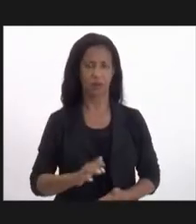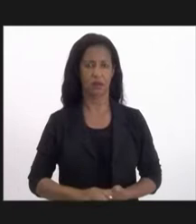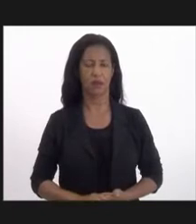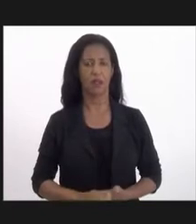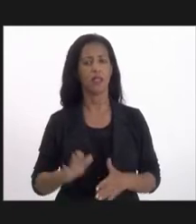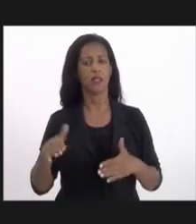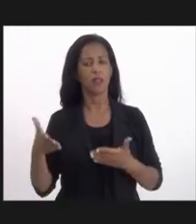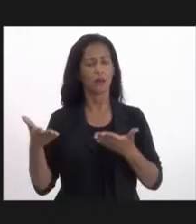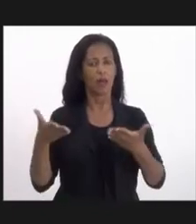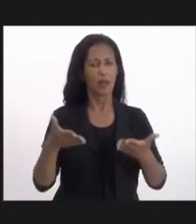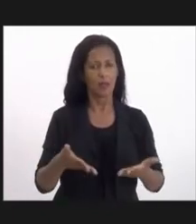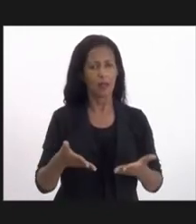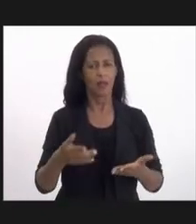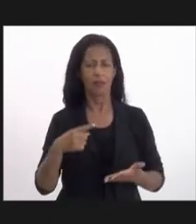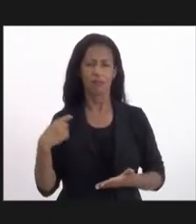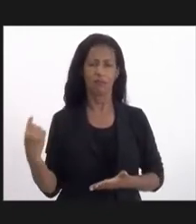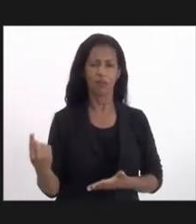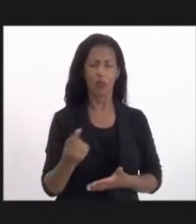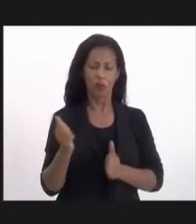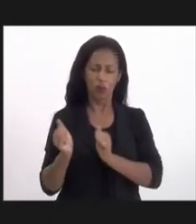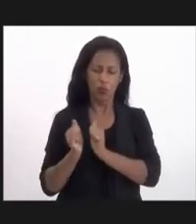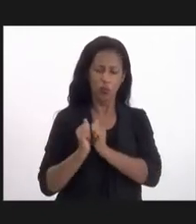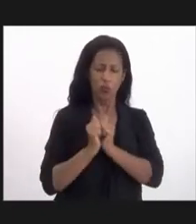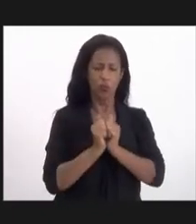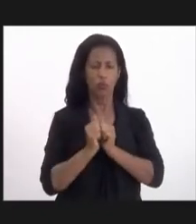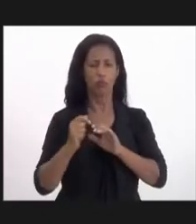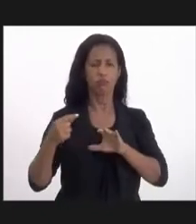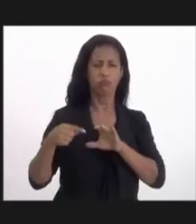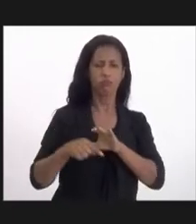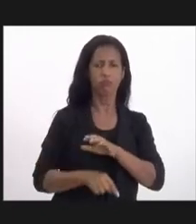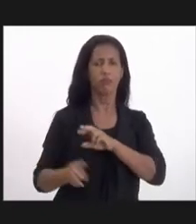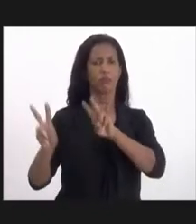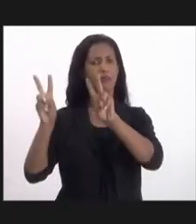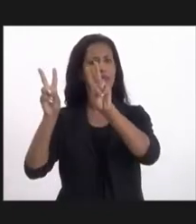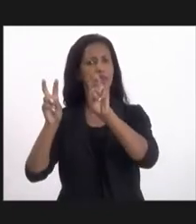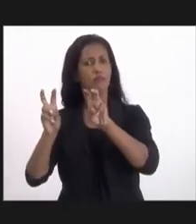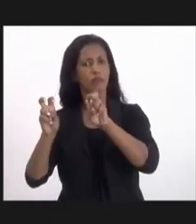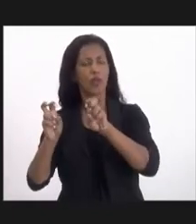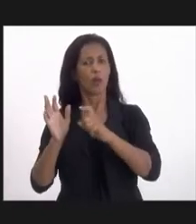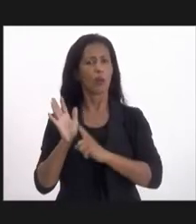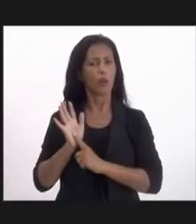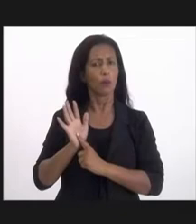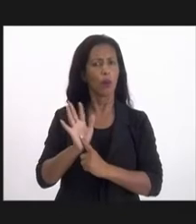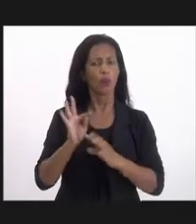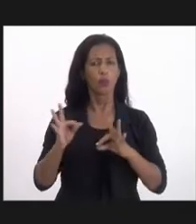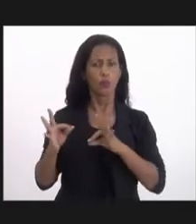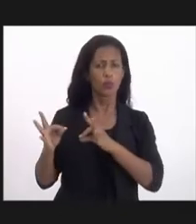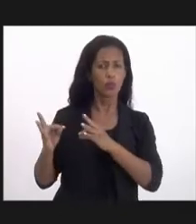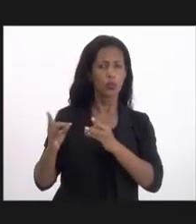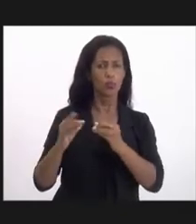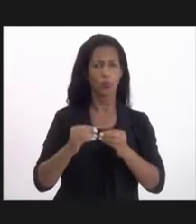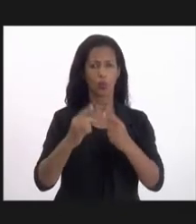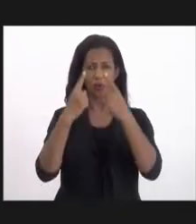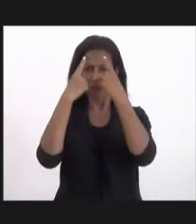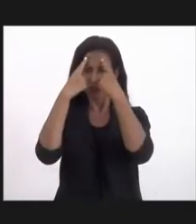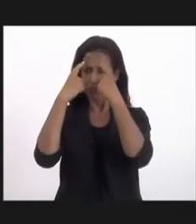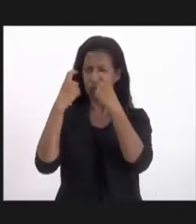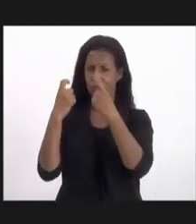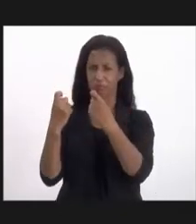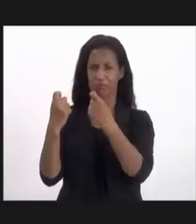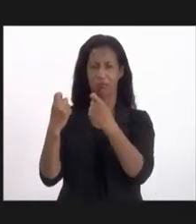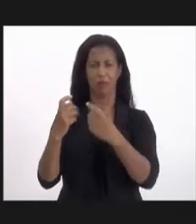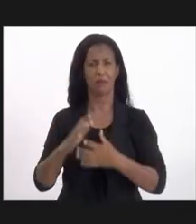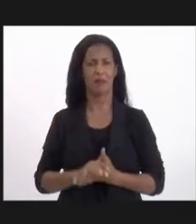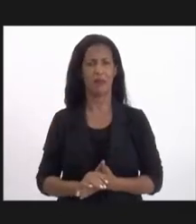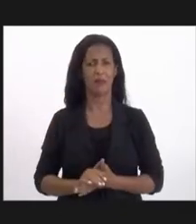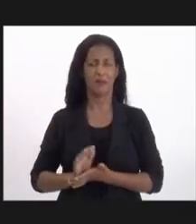vamos aprofundar essa temática. Nós vamos revelar aqui todas as agressões e